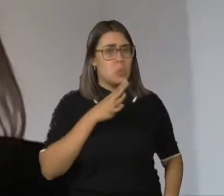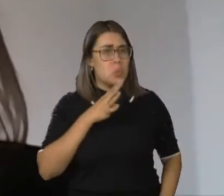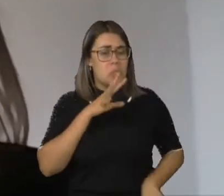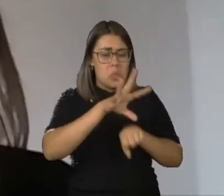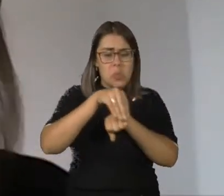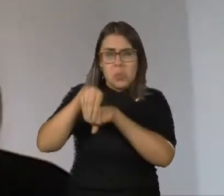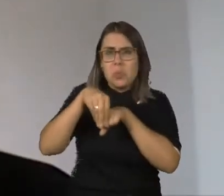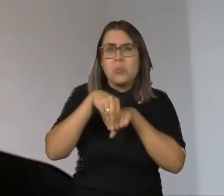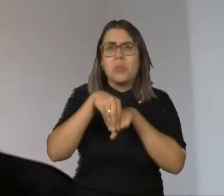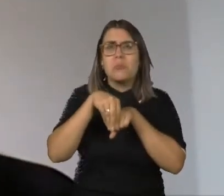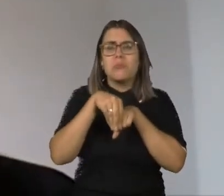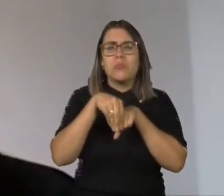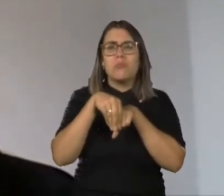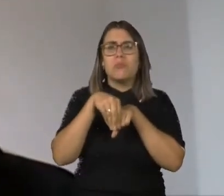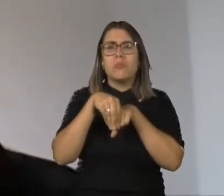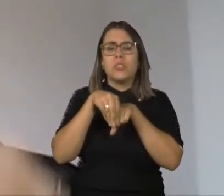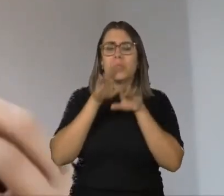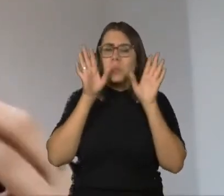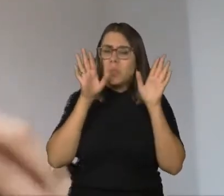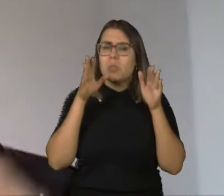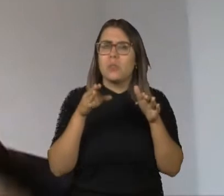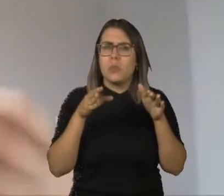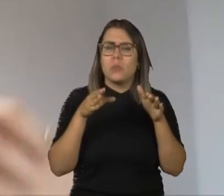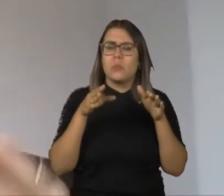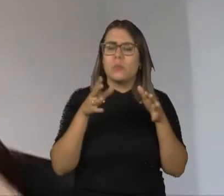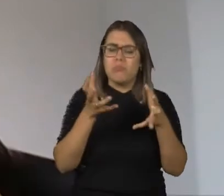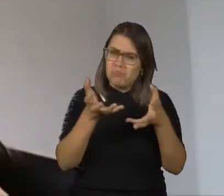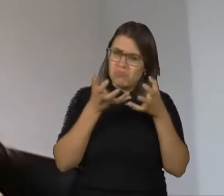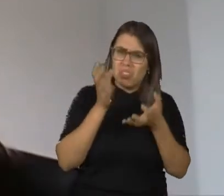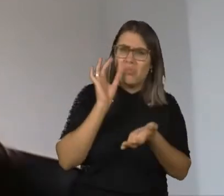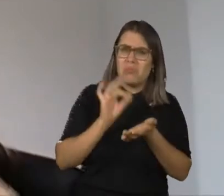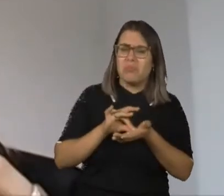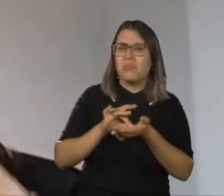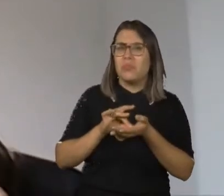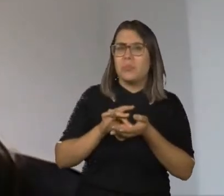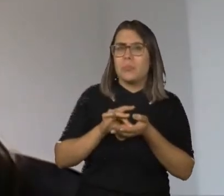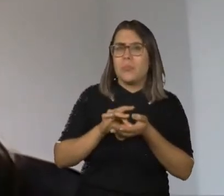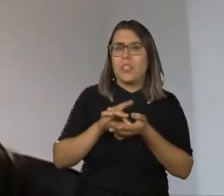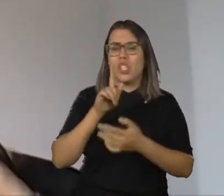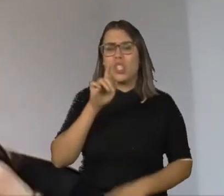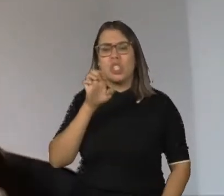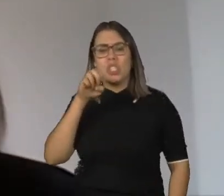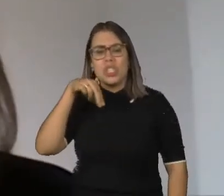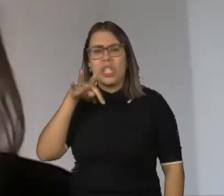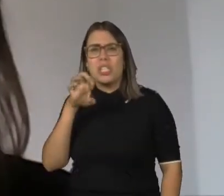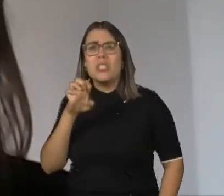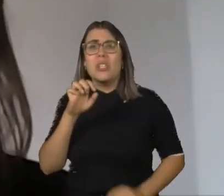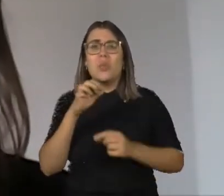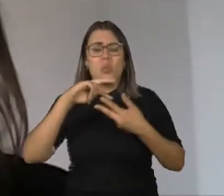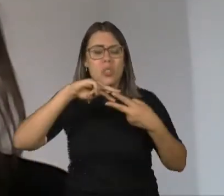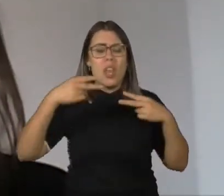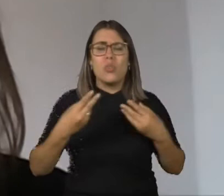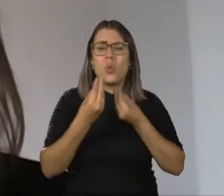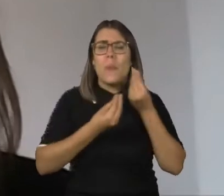compreensão da etiologia da síndrome, aquilo que causa em termos genéticos a deficiência intelectual na